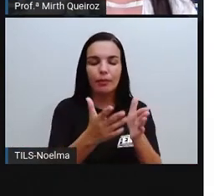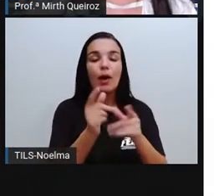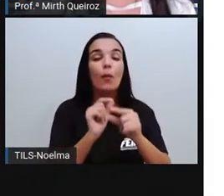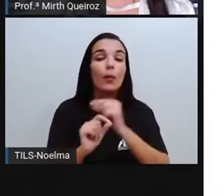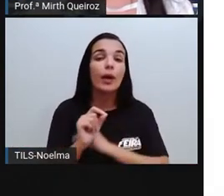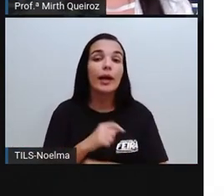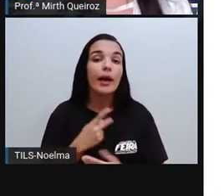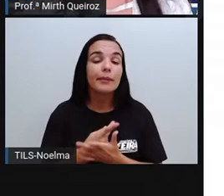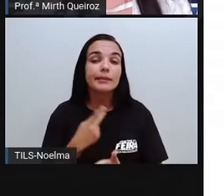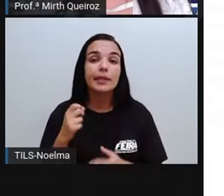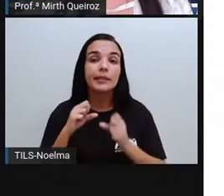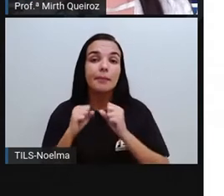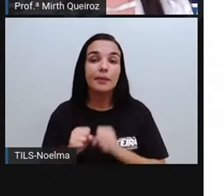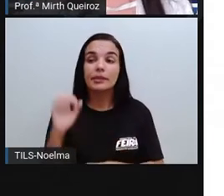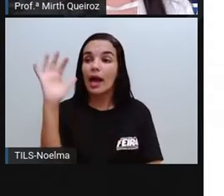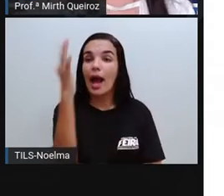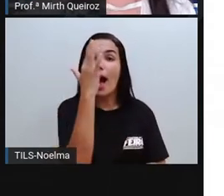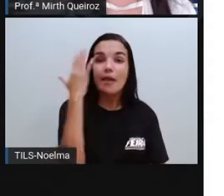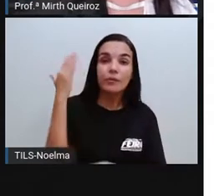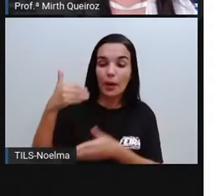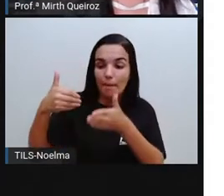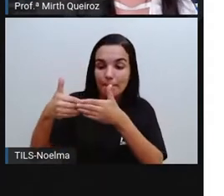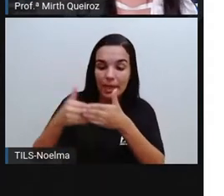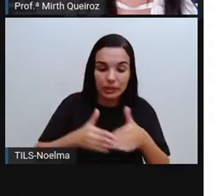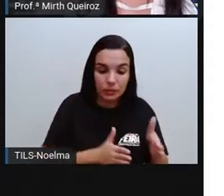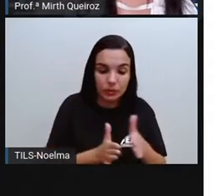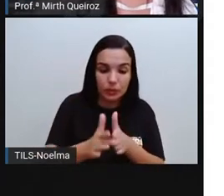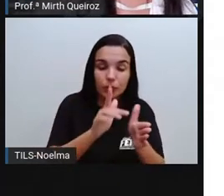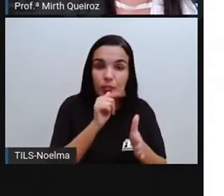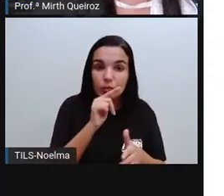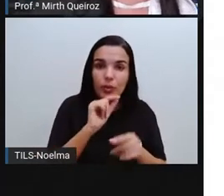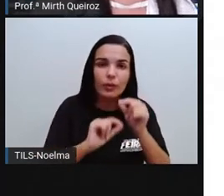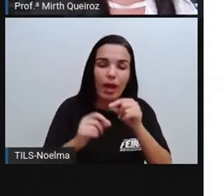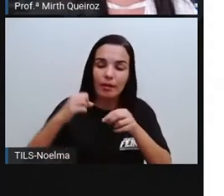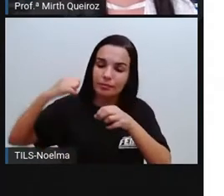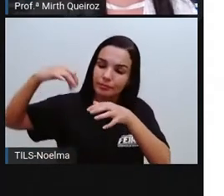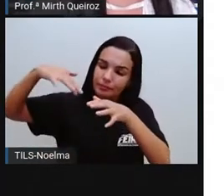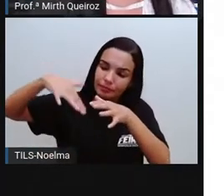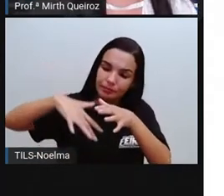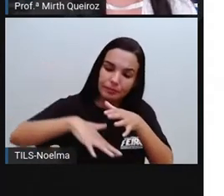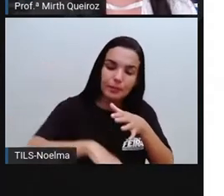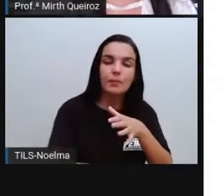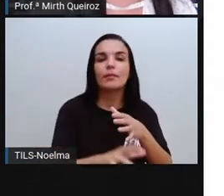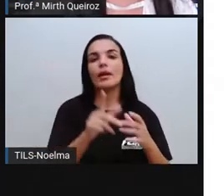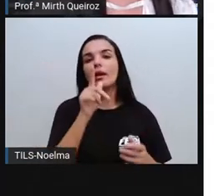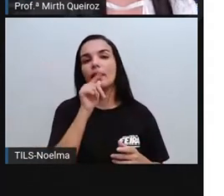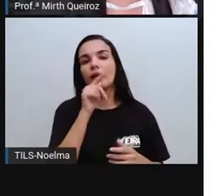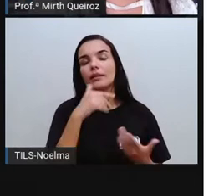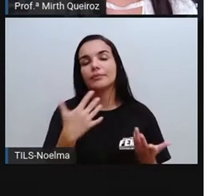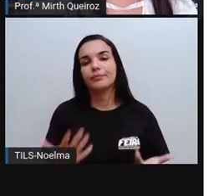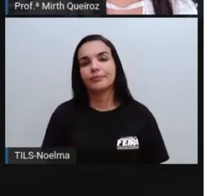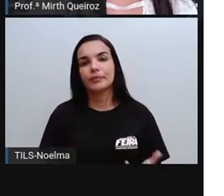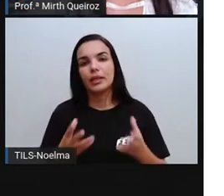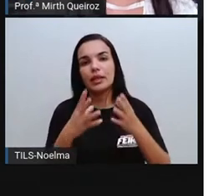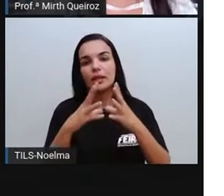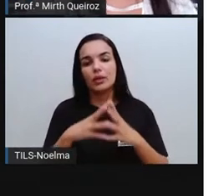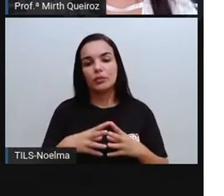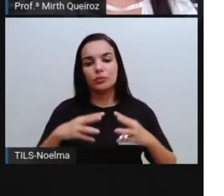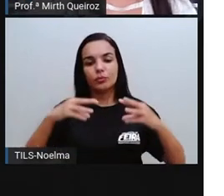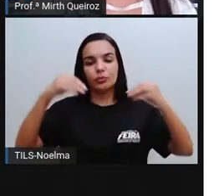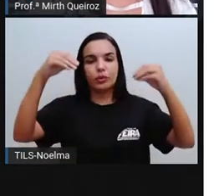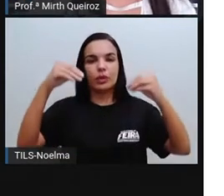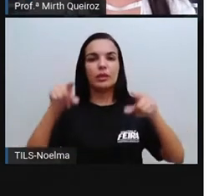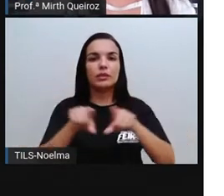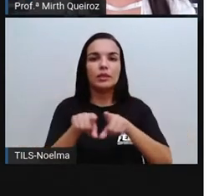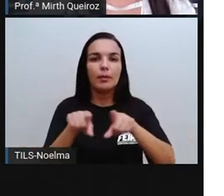em torno dos rios, pode fazer com que a terra chegue aos rios e ocorra o assoreamento, essa água vai subir e vai